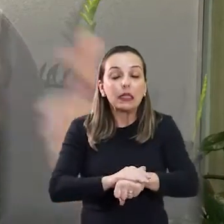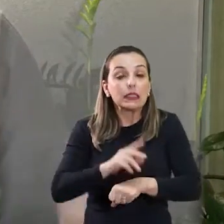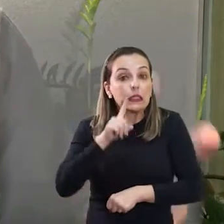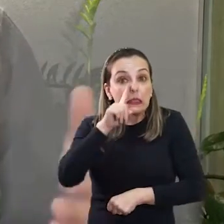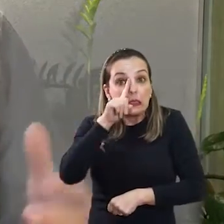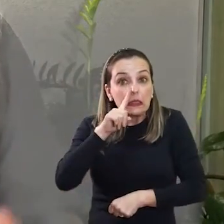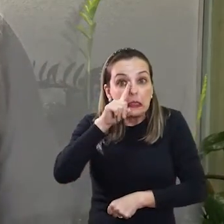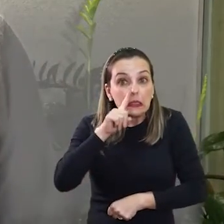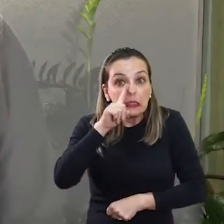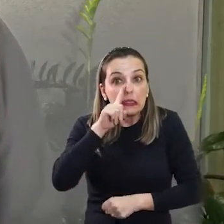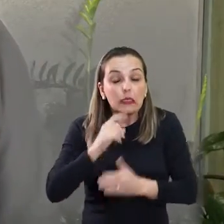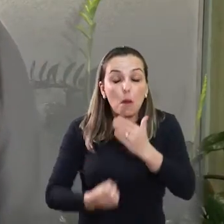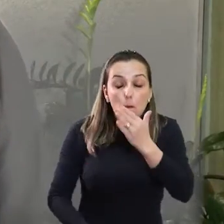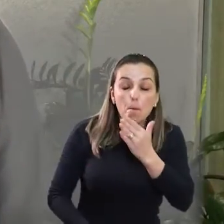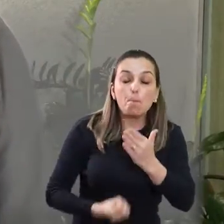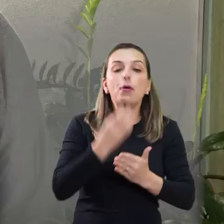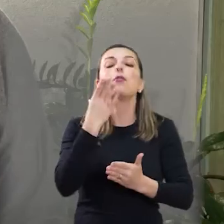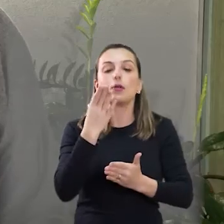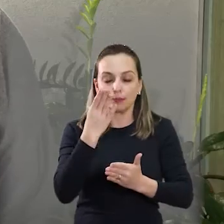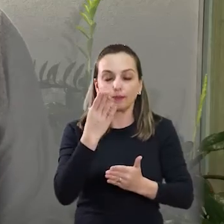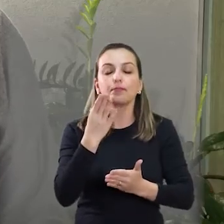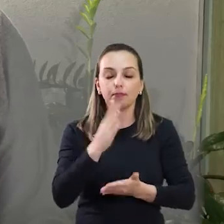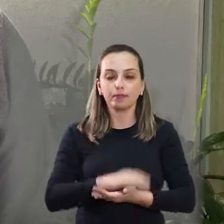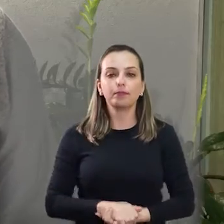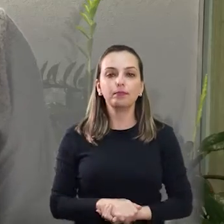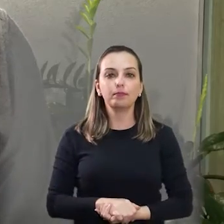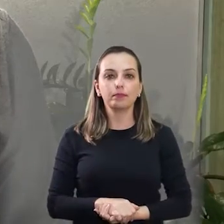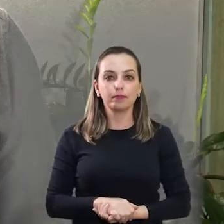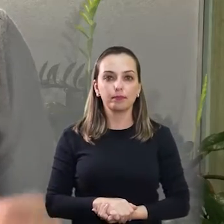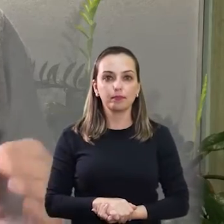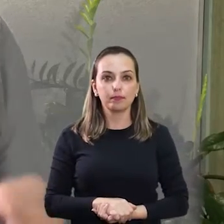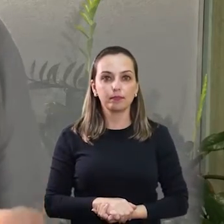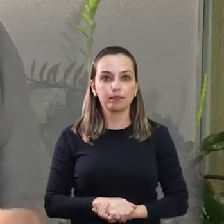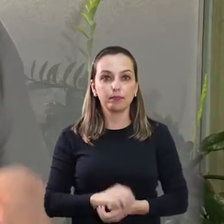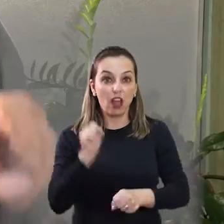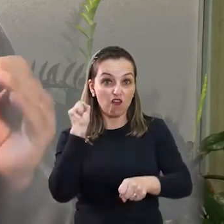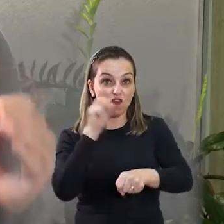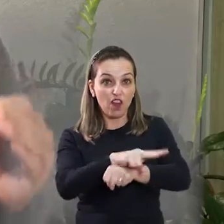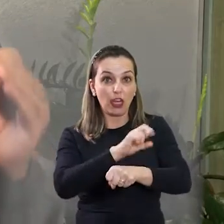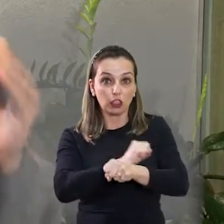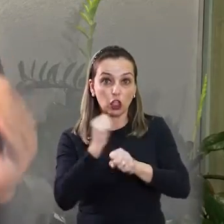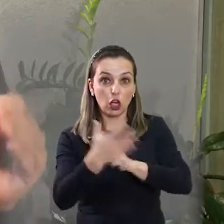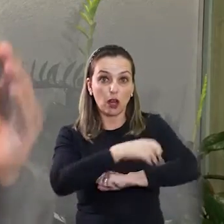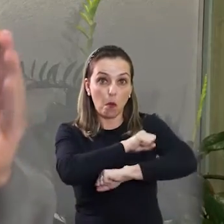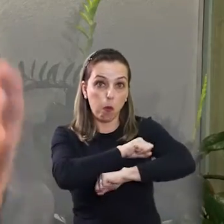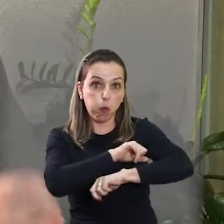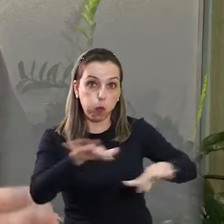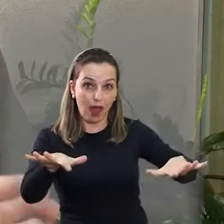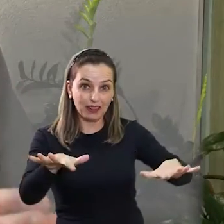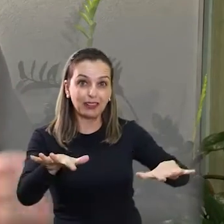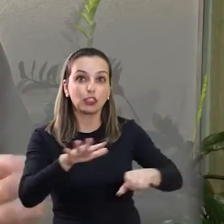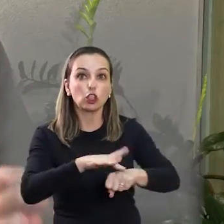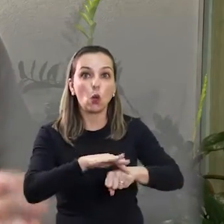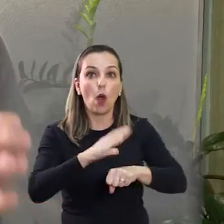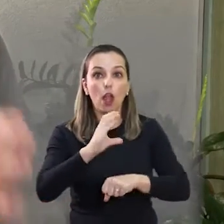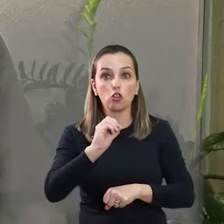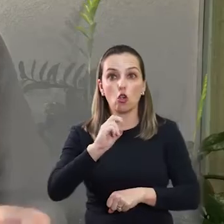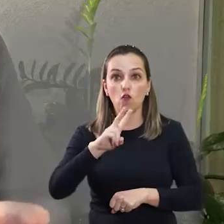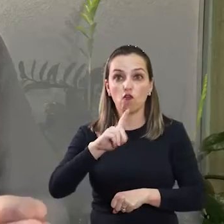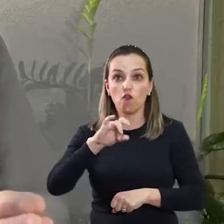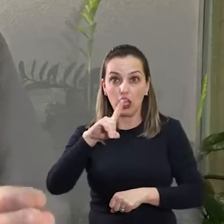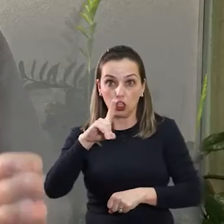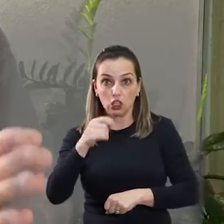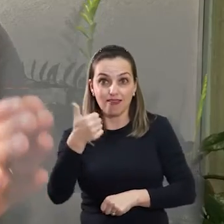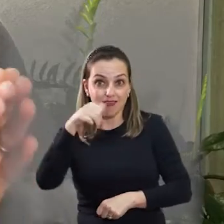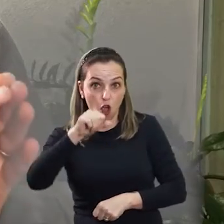sempre um tempo depois. E a alta circulação do coronavírus causador da Covid-19, o SARS-CoV